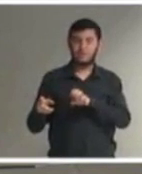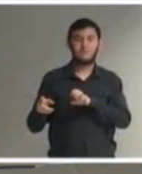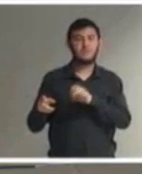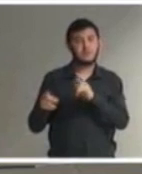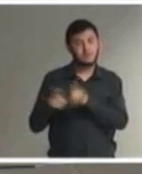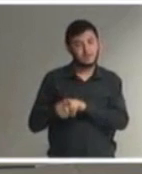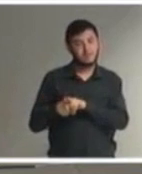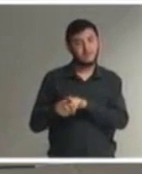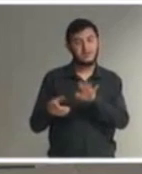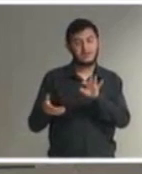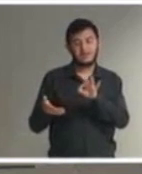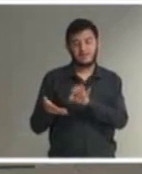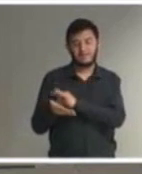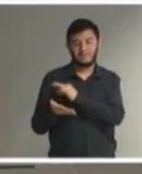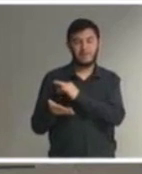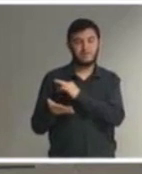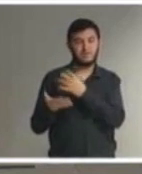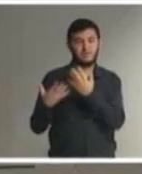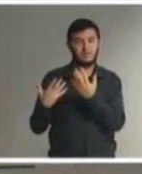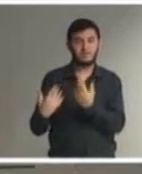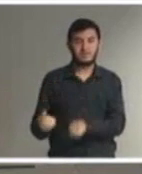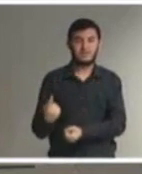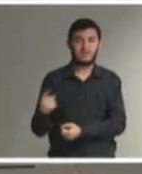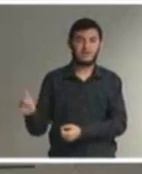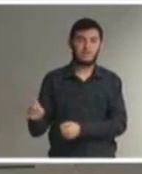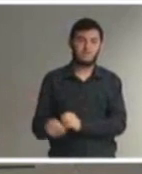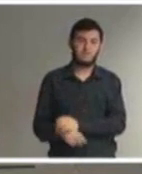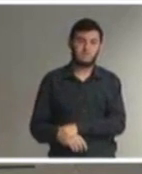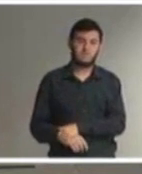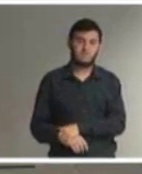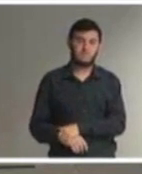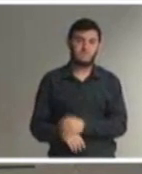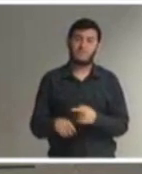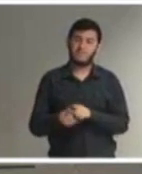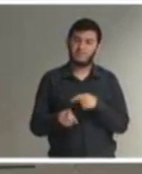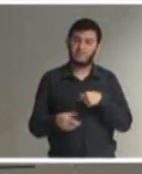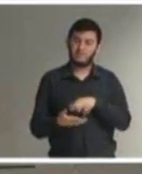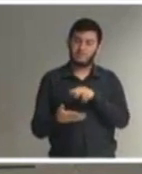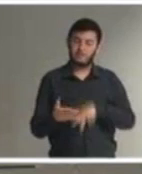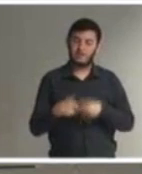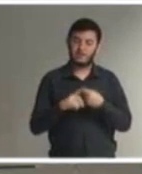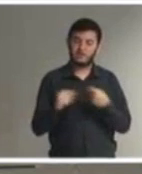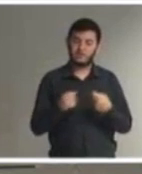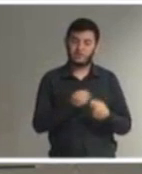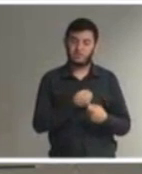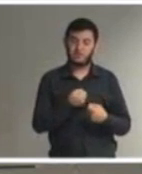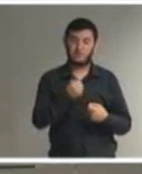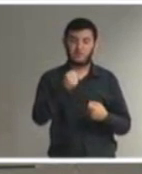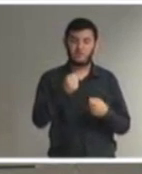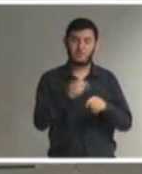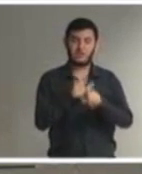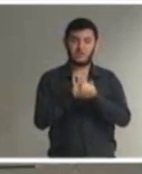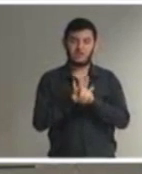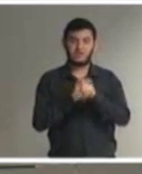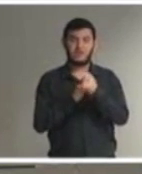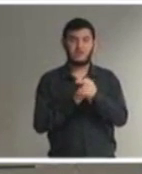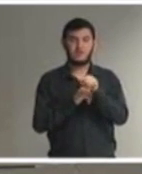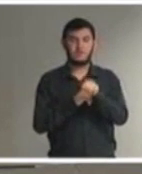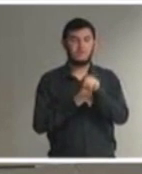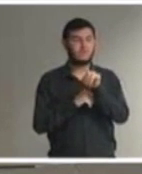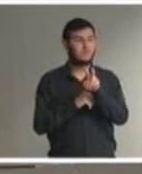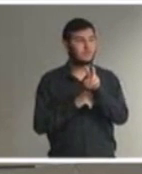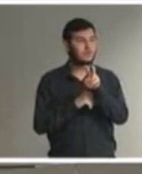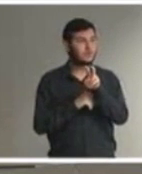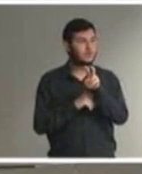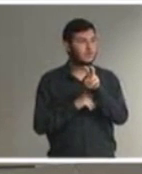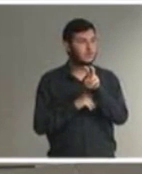recusa de matrícula aqui eu vou ler o artigo 8 da lei 7.853 de 89 já com a